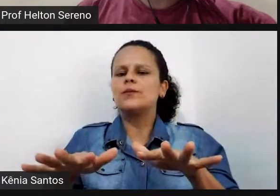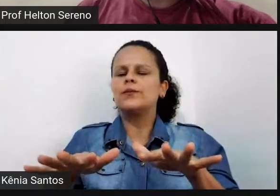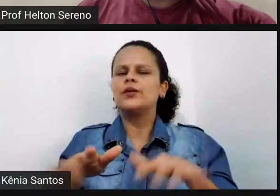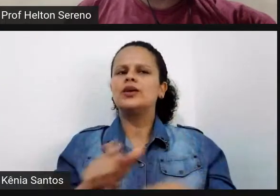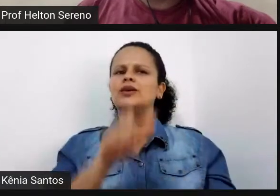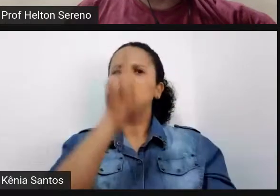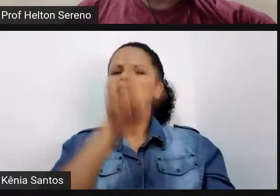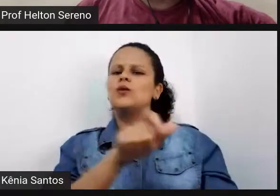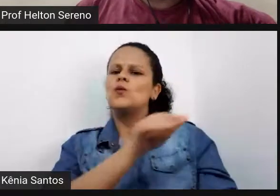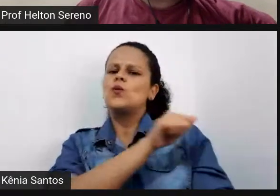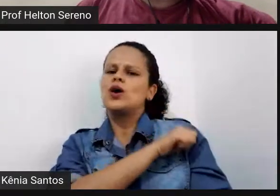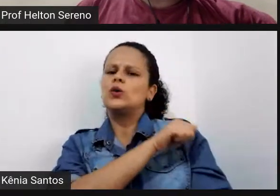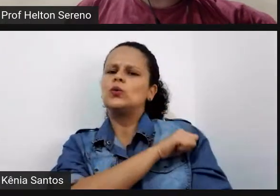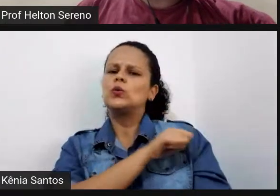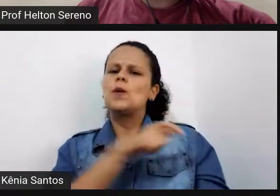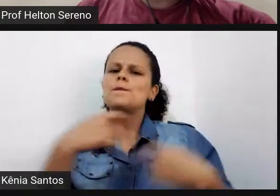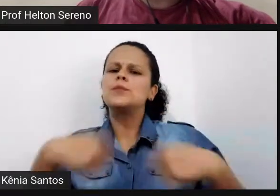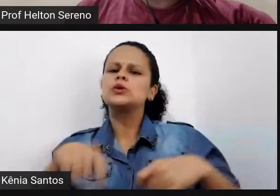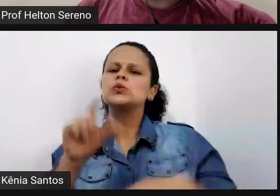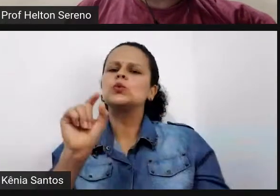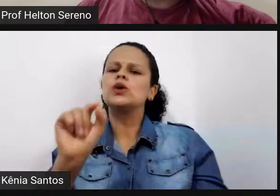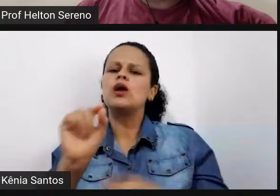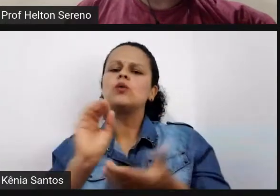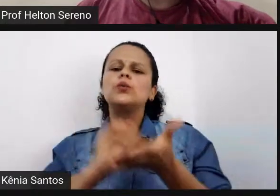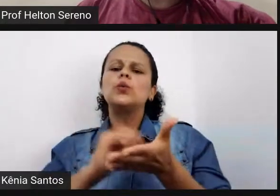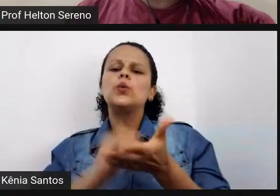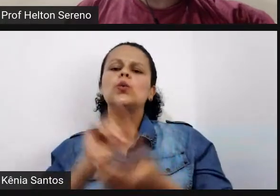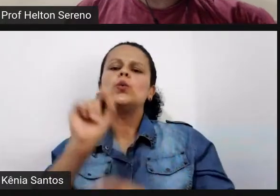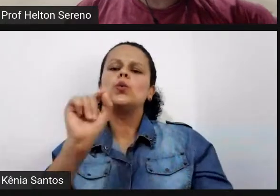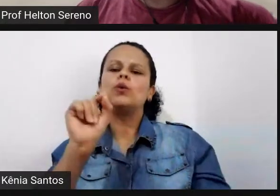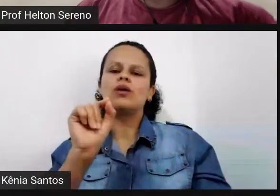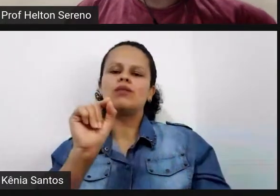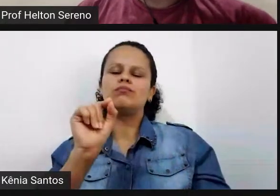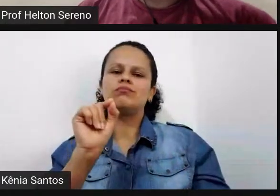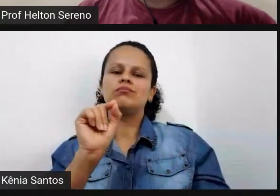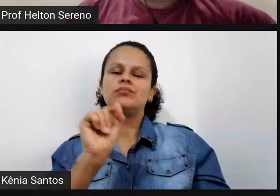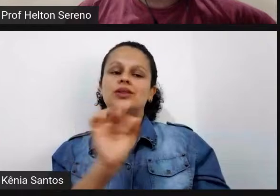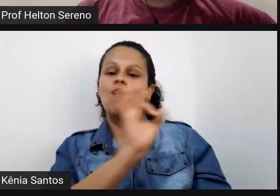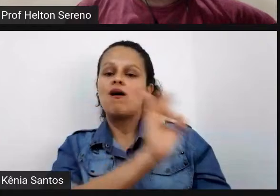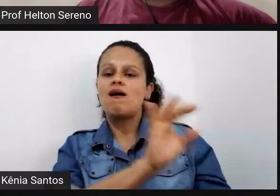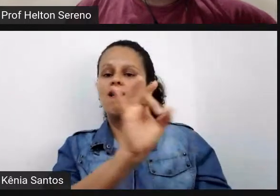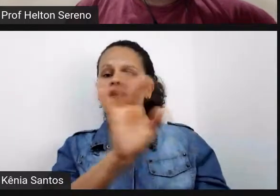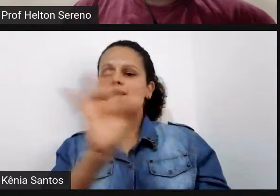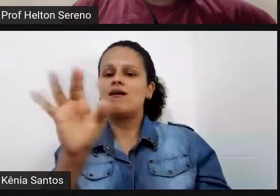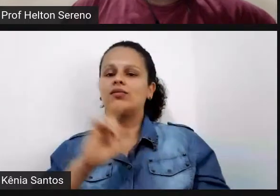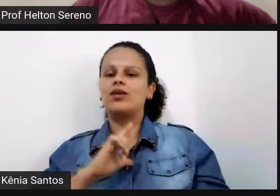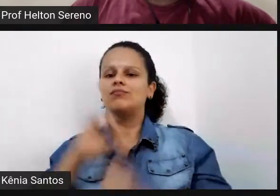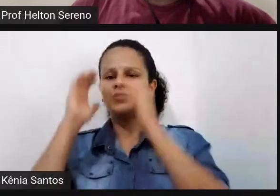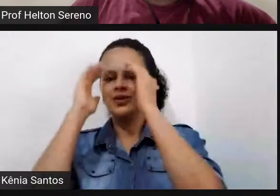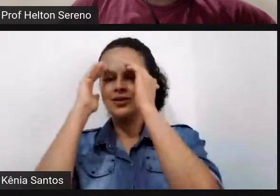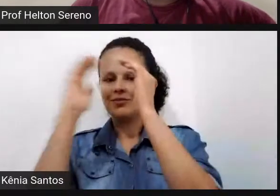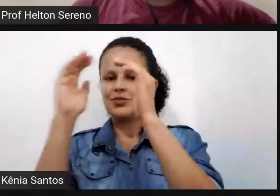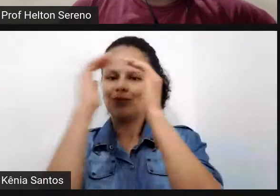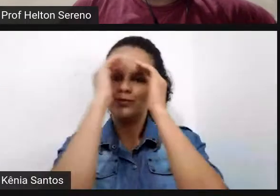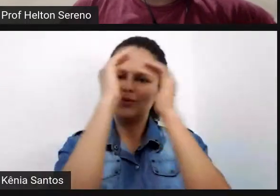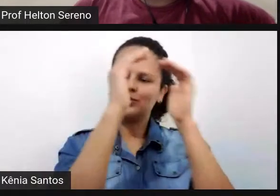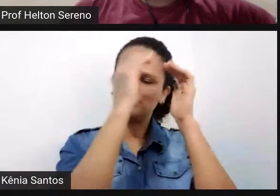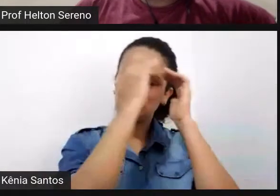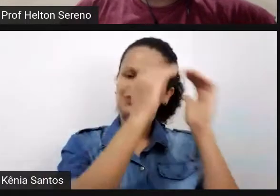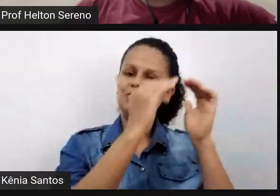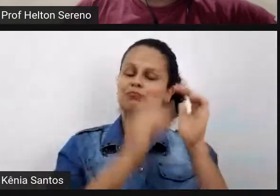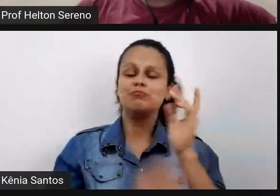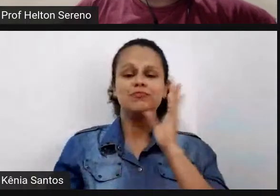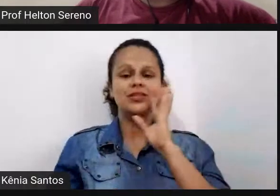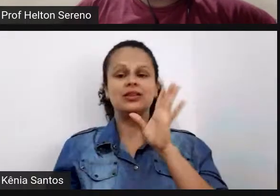necessidade do aluno eu estou respeitando a individualidade as necessidades de cada um deles isso é bem interessante eu